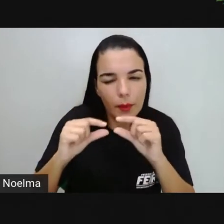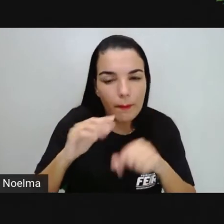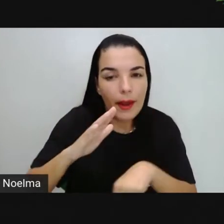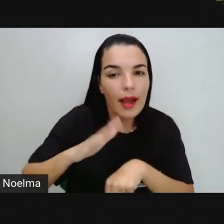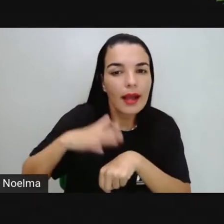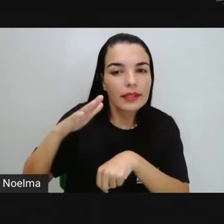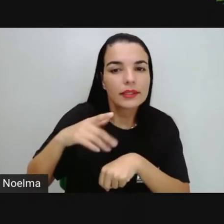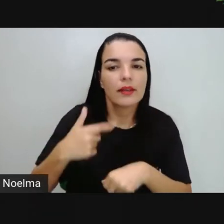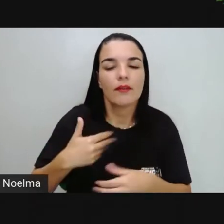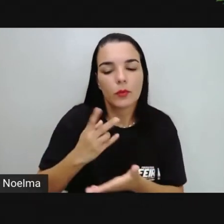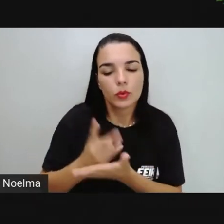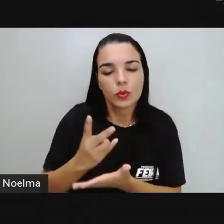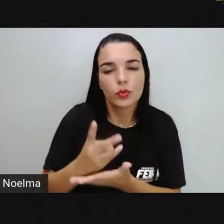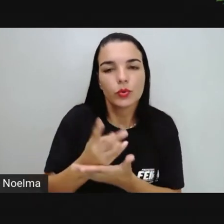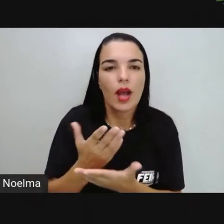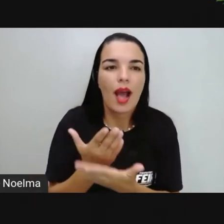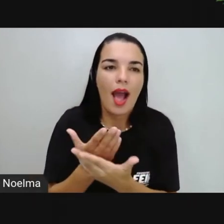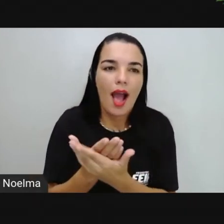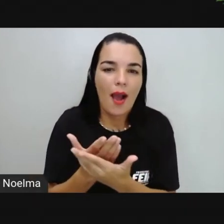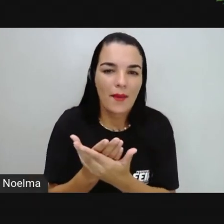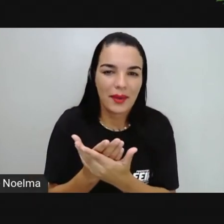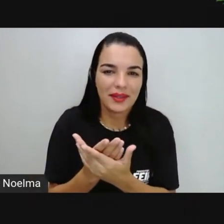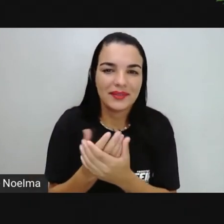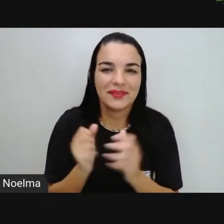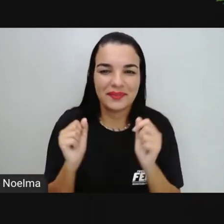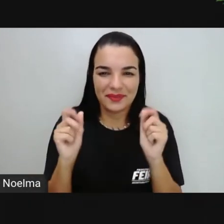aqui dar segmento à nossa aula?